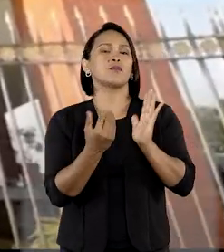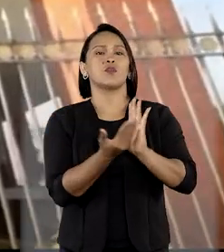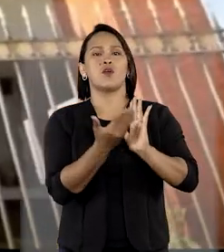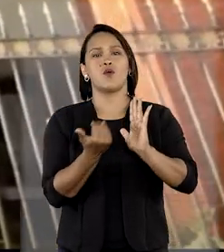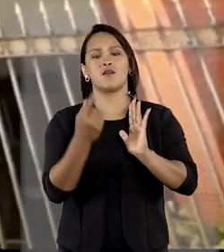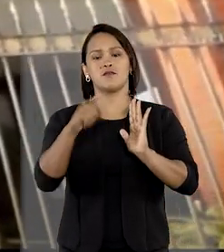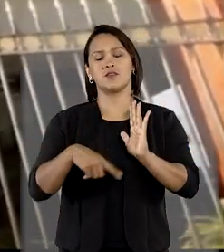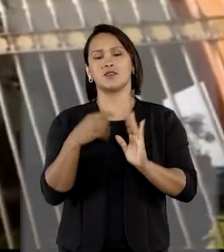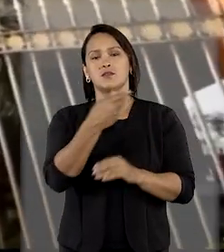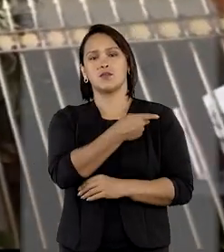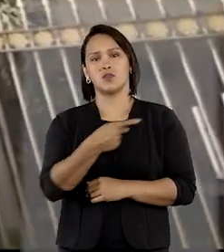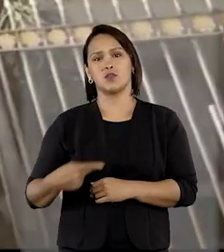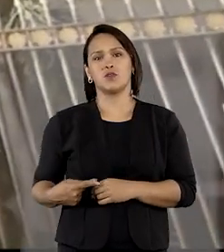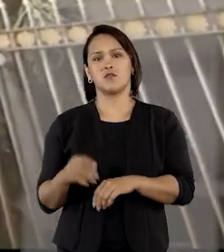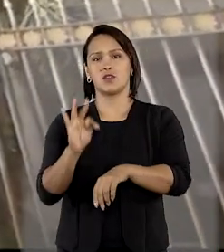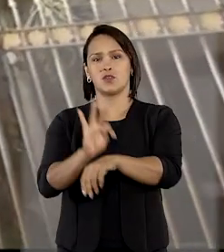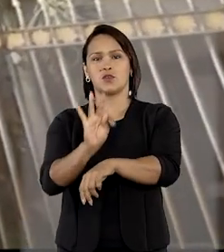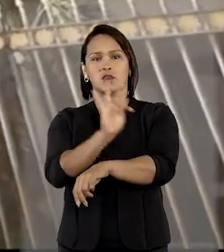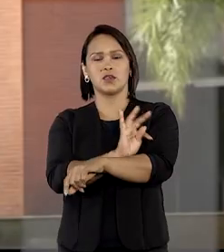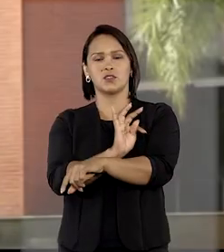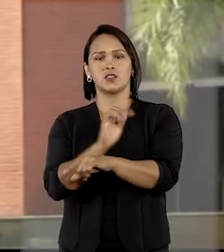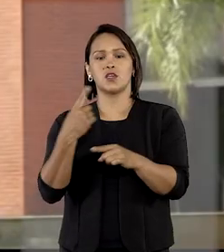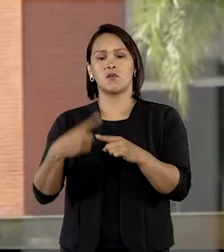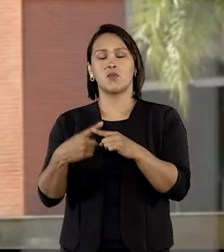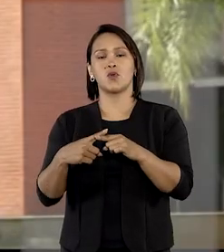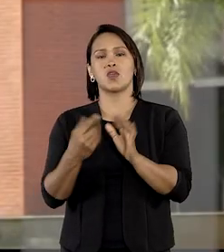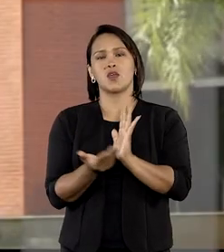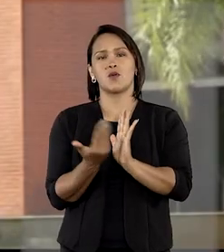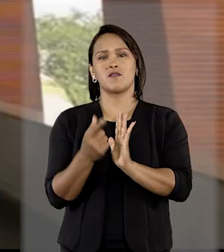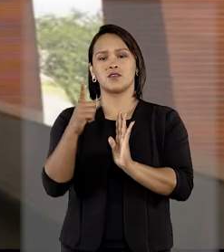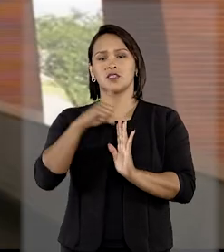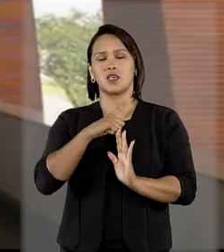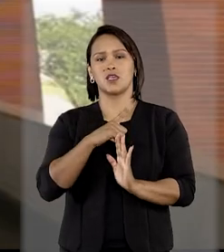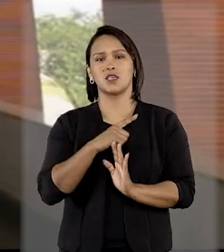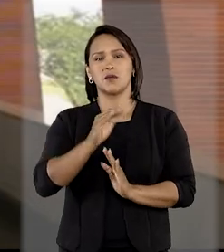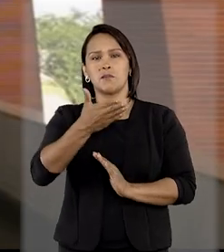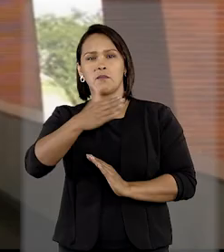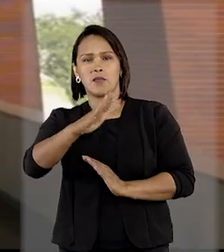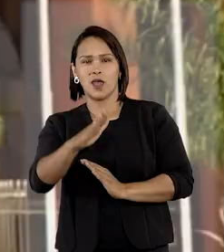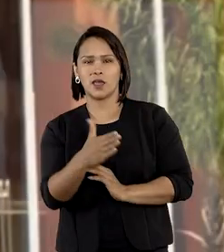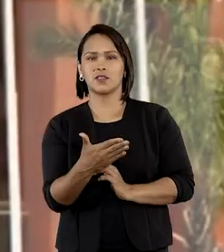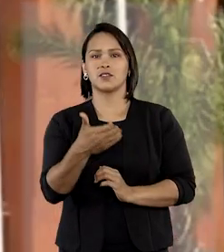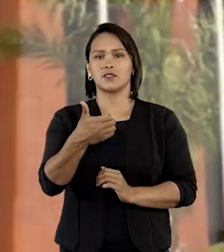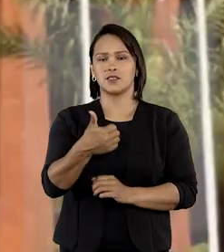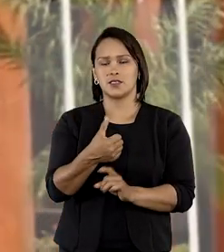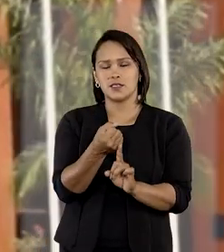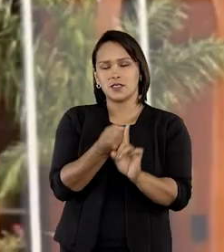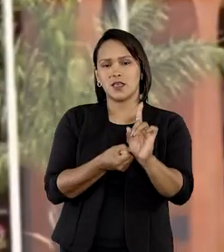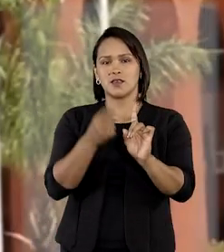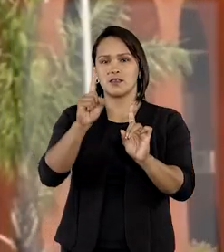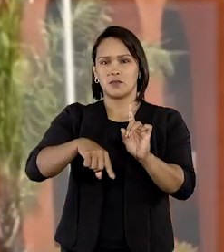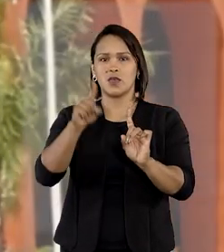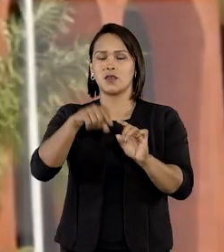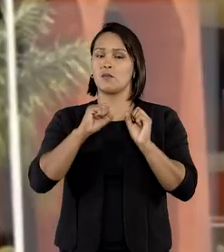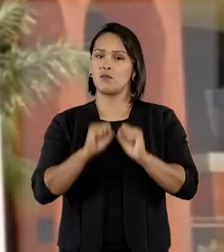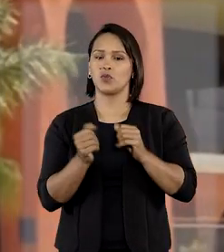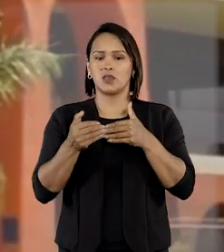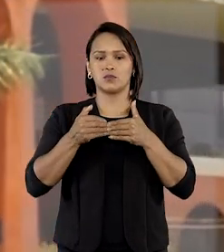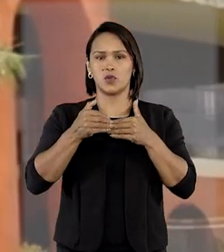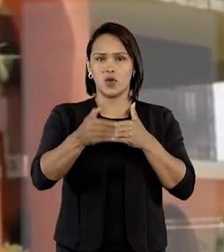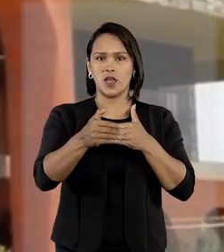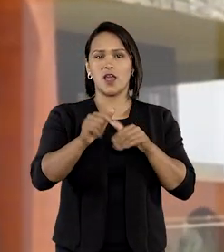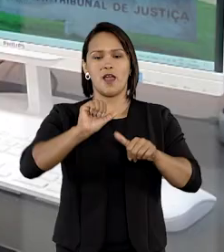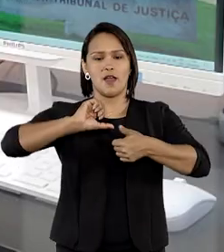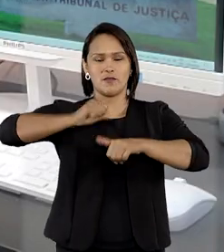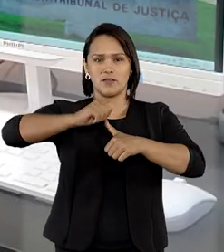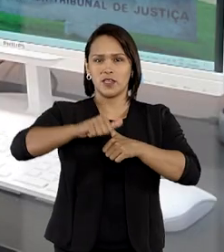Tocantins. O afastamento tem duração de aproximadamente seis meses, podendo ser reavaliado a qualquer